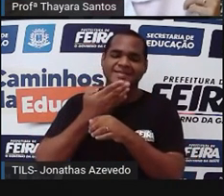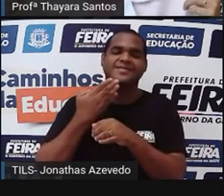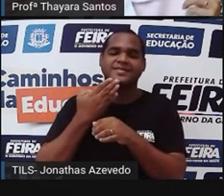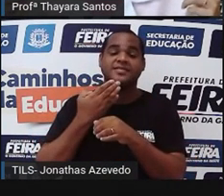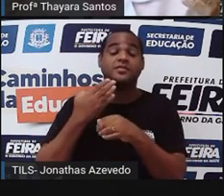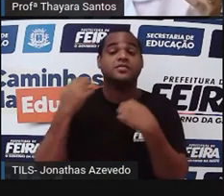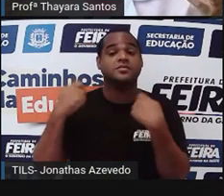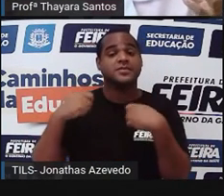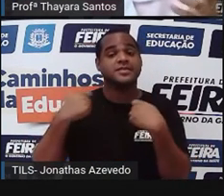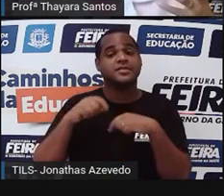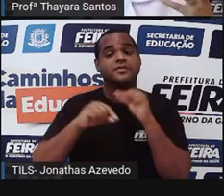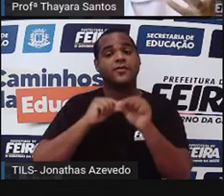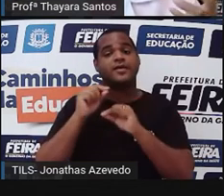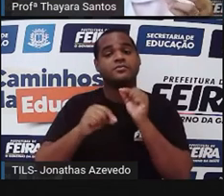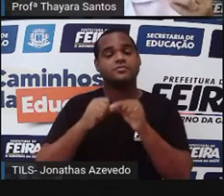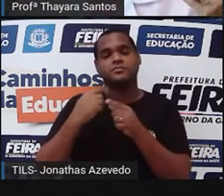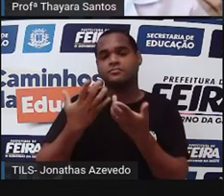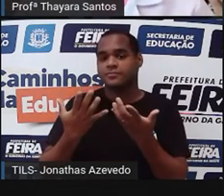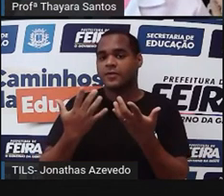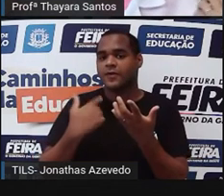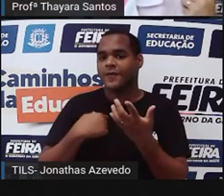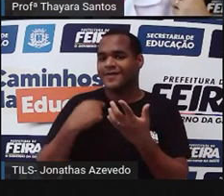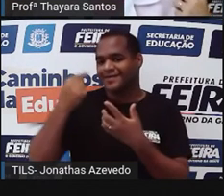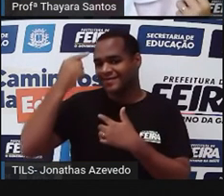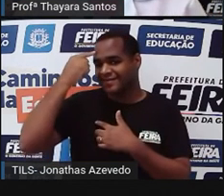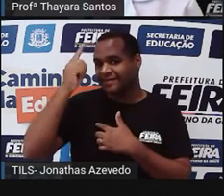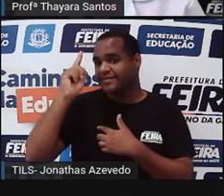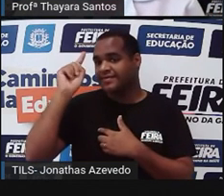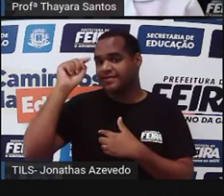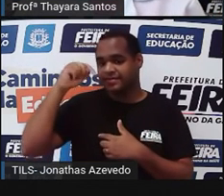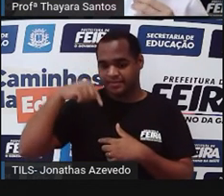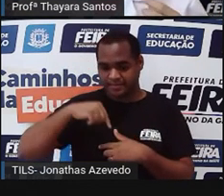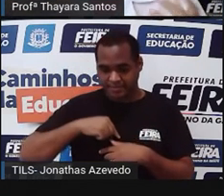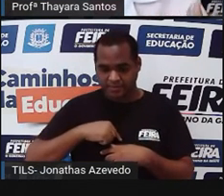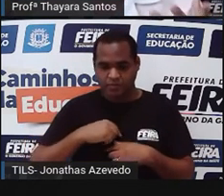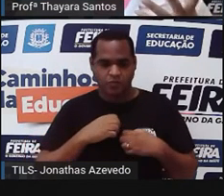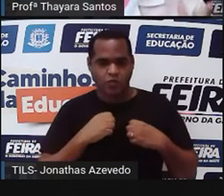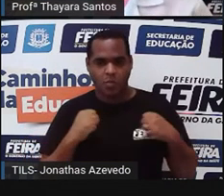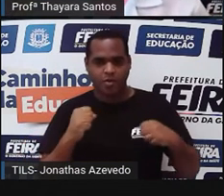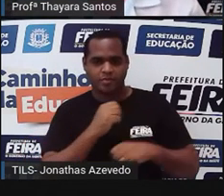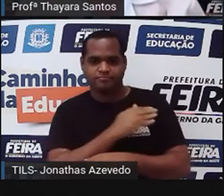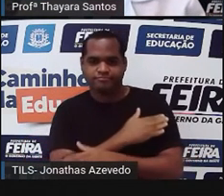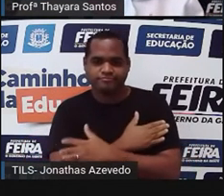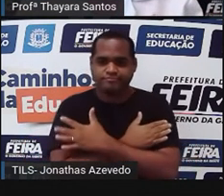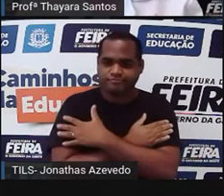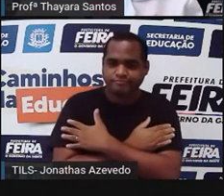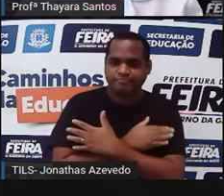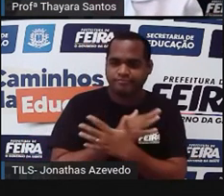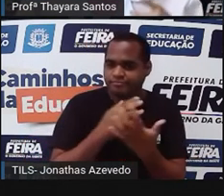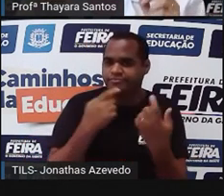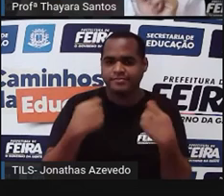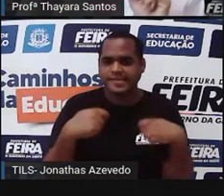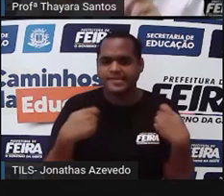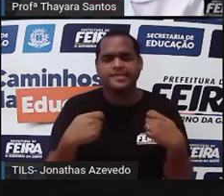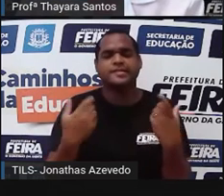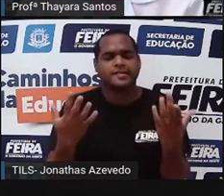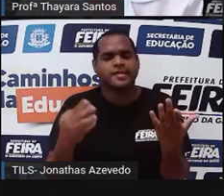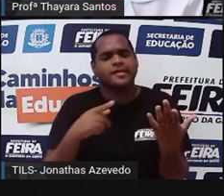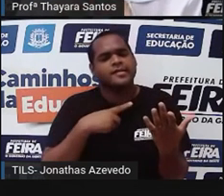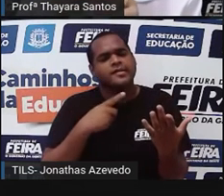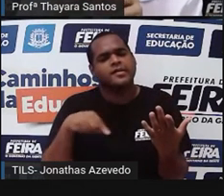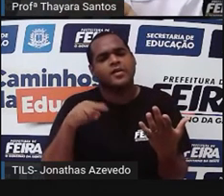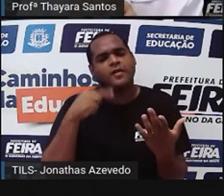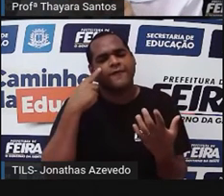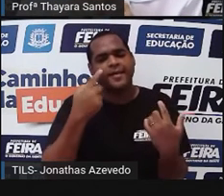Aí precisa chegar, sei lá, precisa chegar proteína lá no nosso músculo. E como é que acontece essa distribuição? O sistema